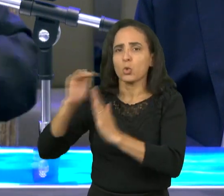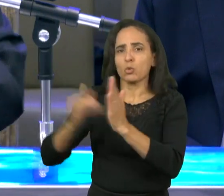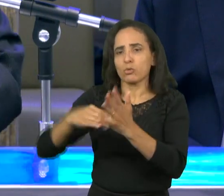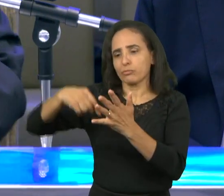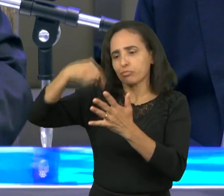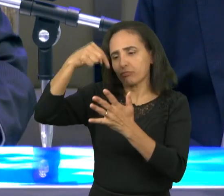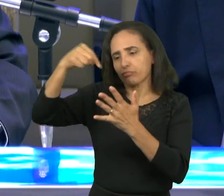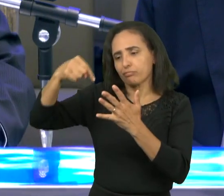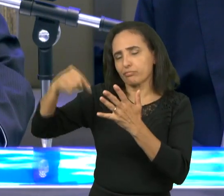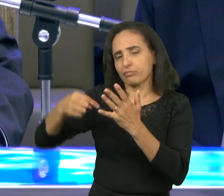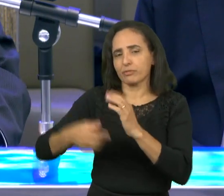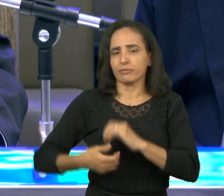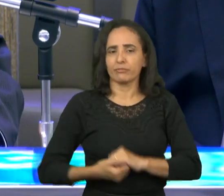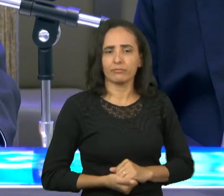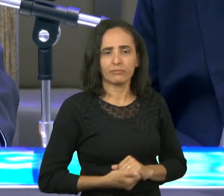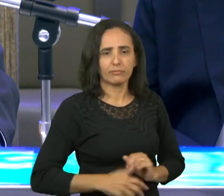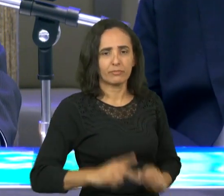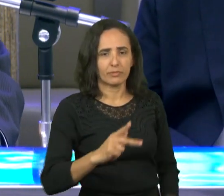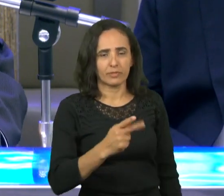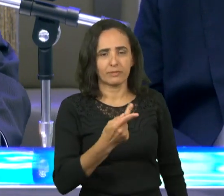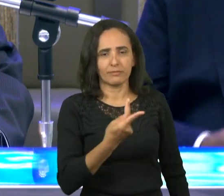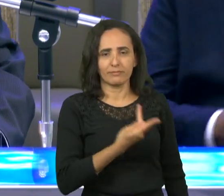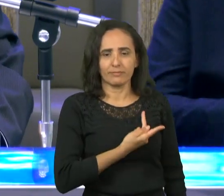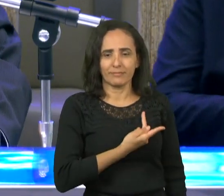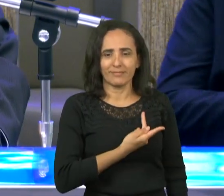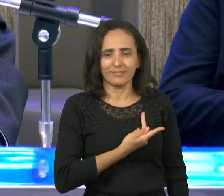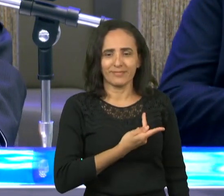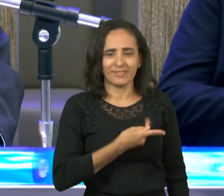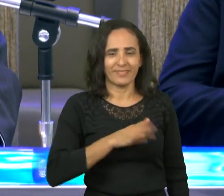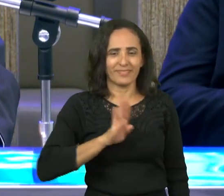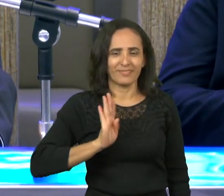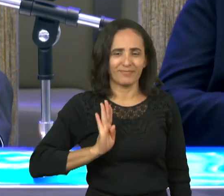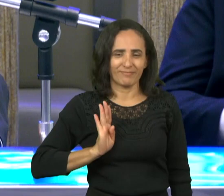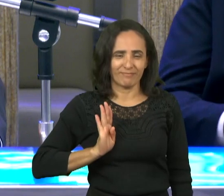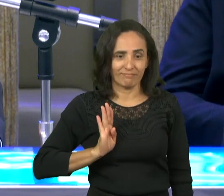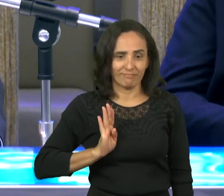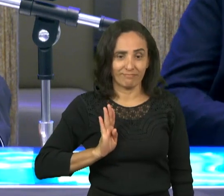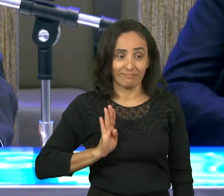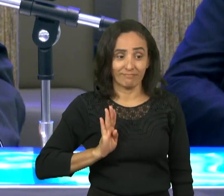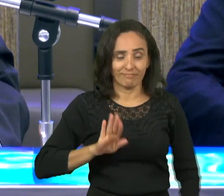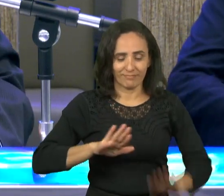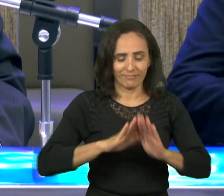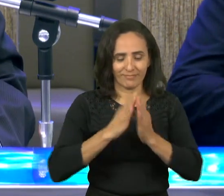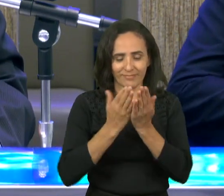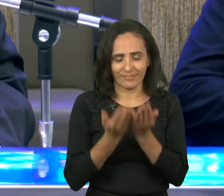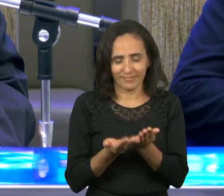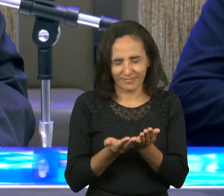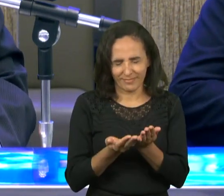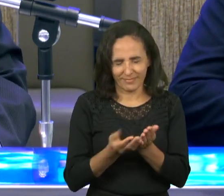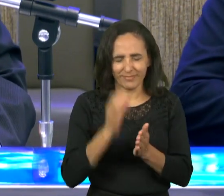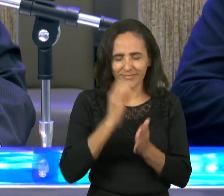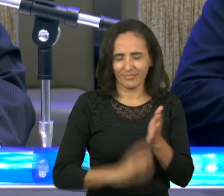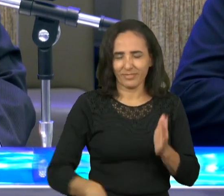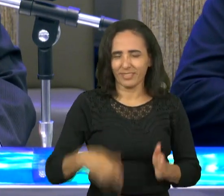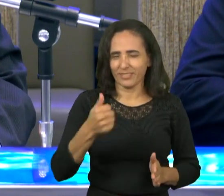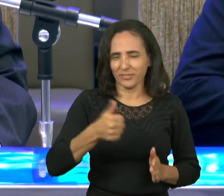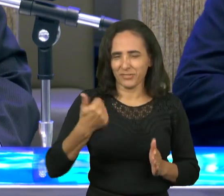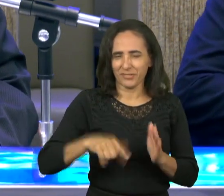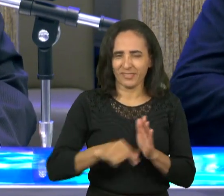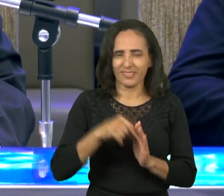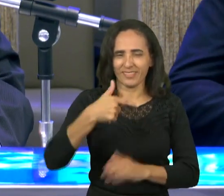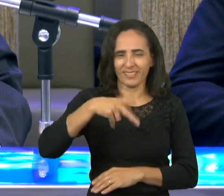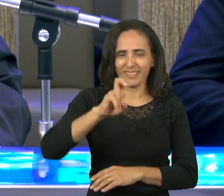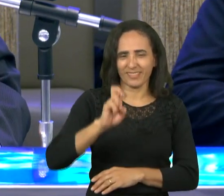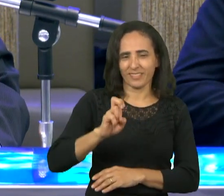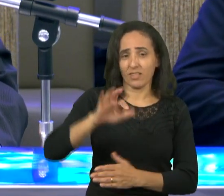veja em Hebreus por isso que eu disse fique com a sua Bíblia aberta capítulo 11 versículo 5 diz